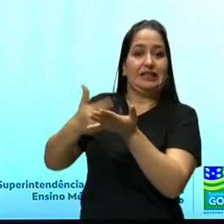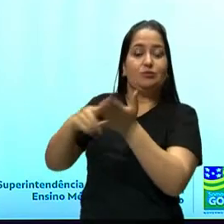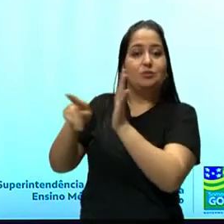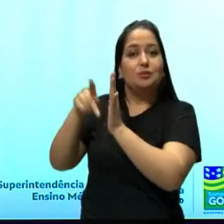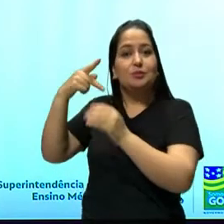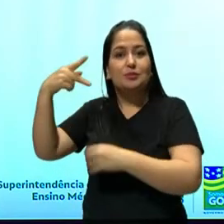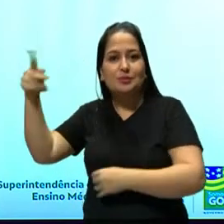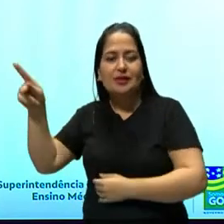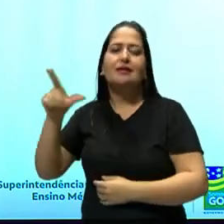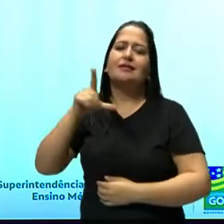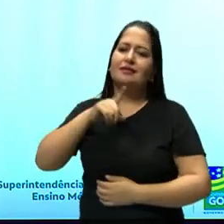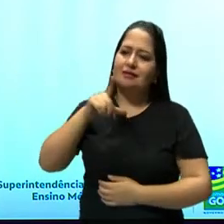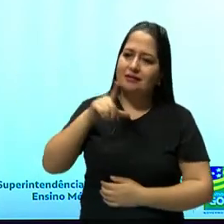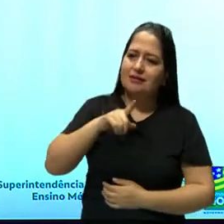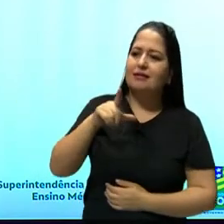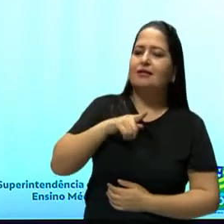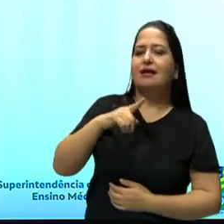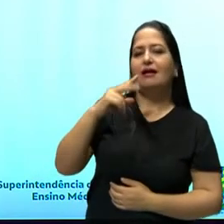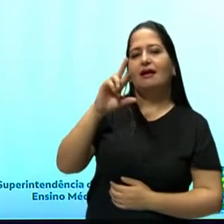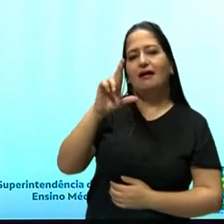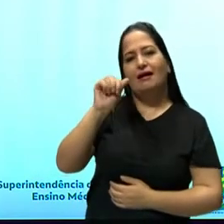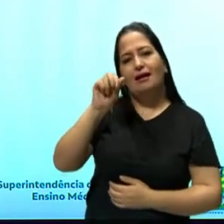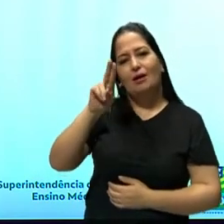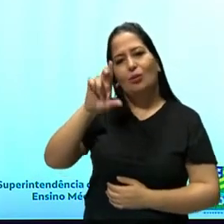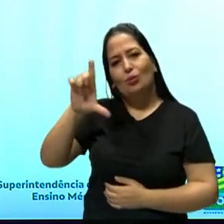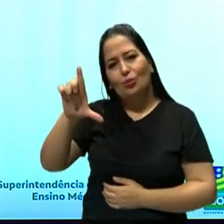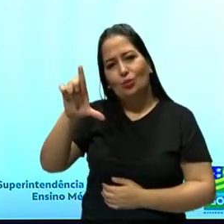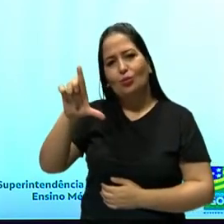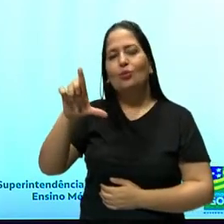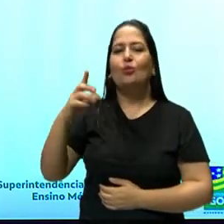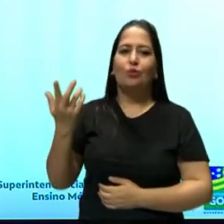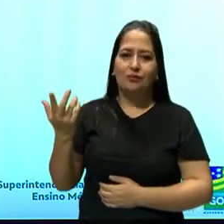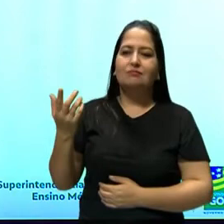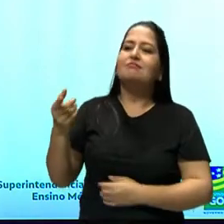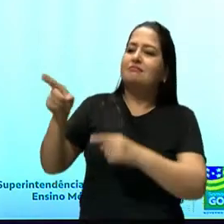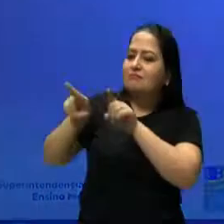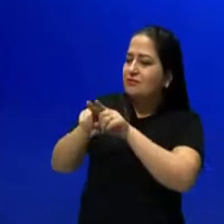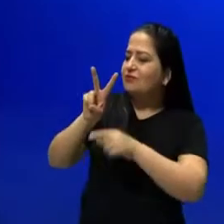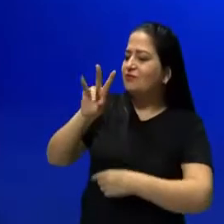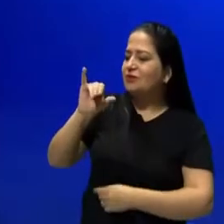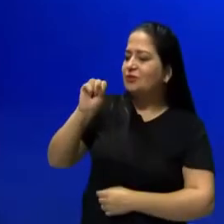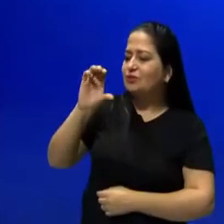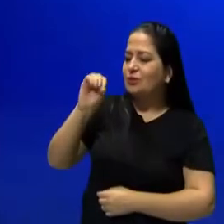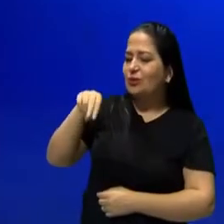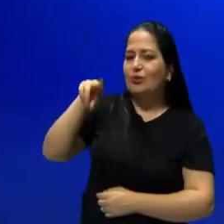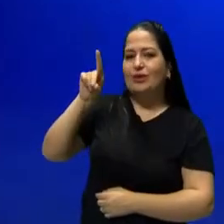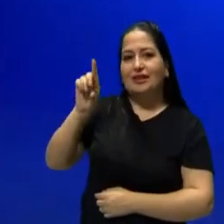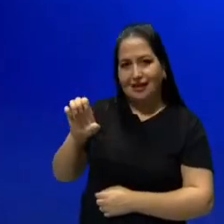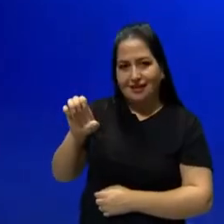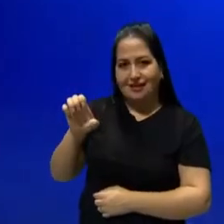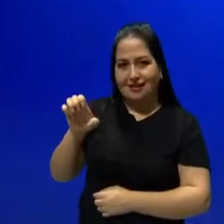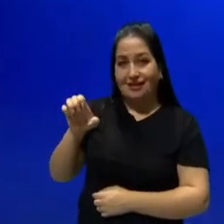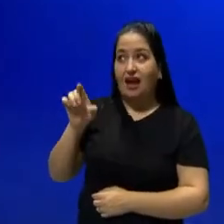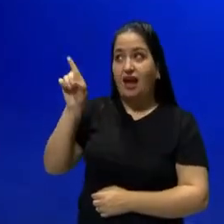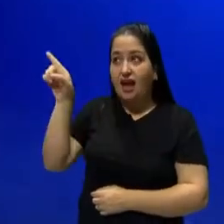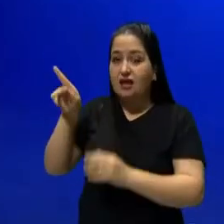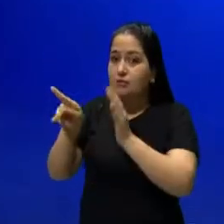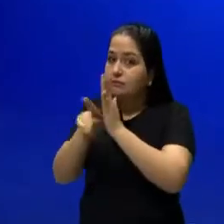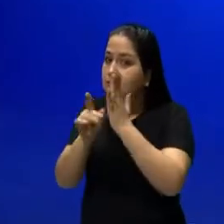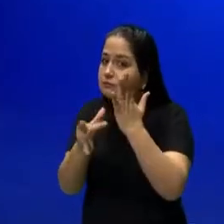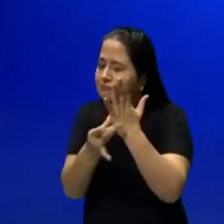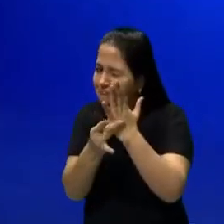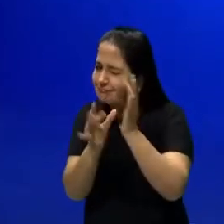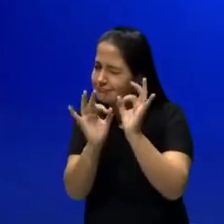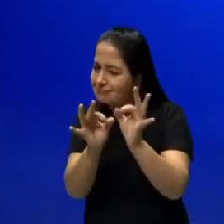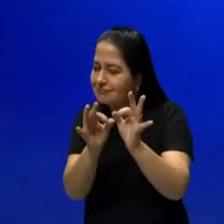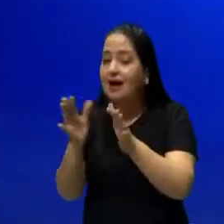Vamos ter Raul Pompeia com o Ateneu e Visconde de Toné com Inocência. No naturalismo, nós também vamos ter